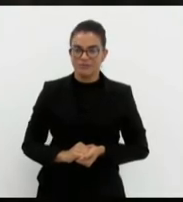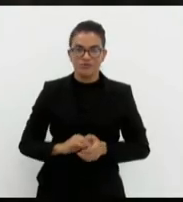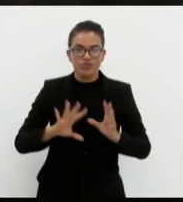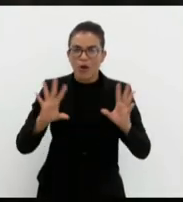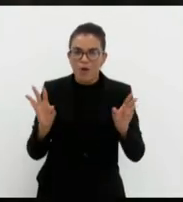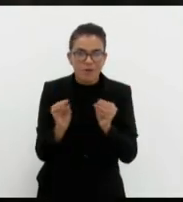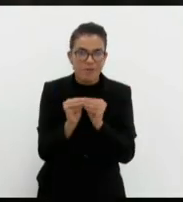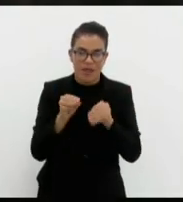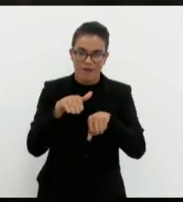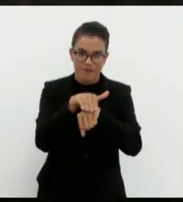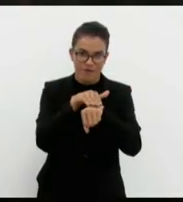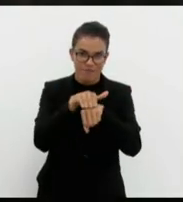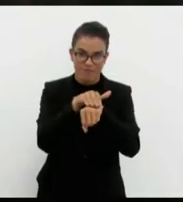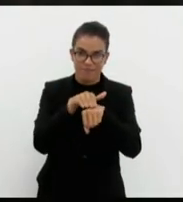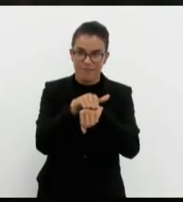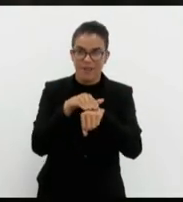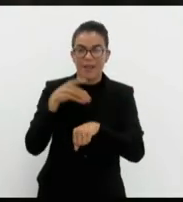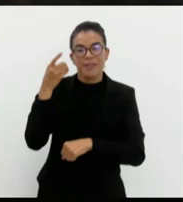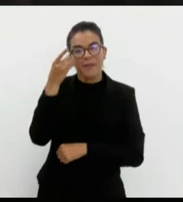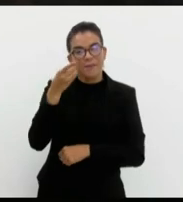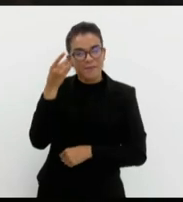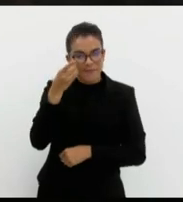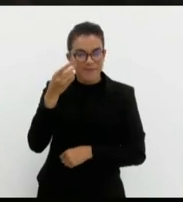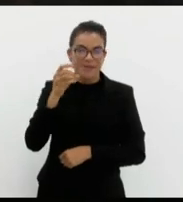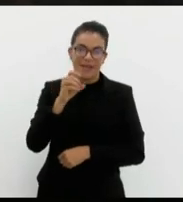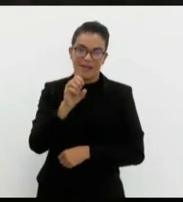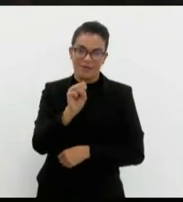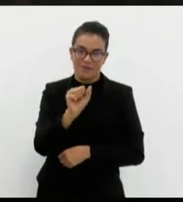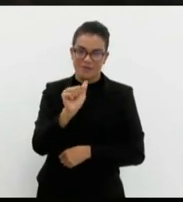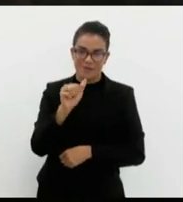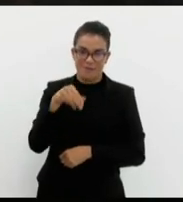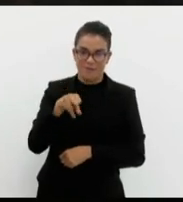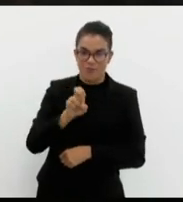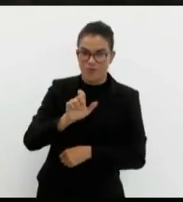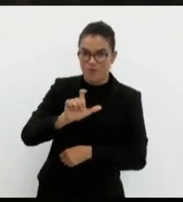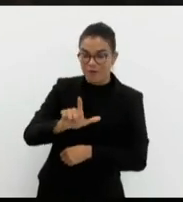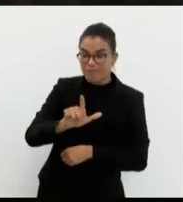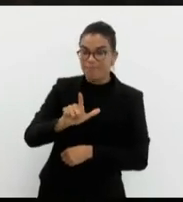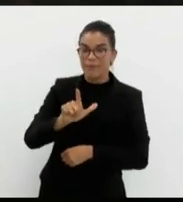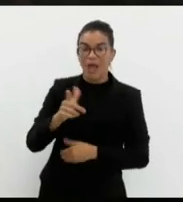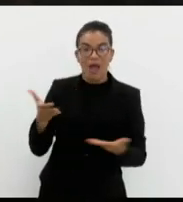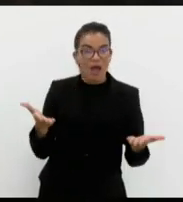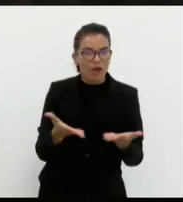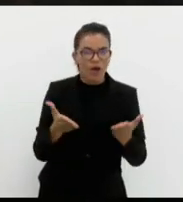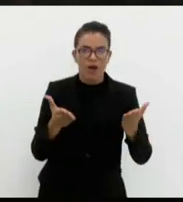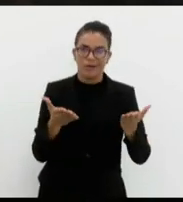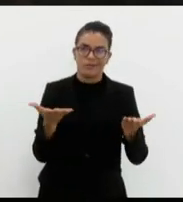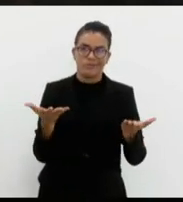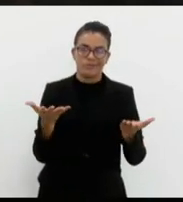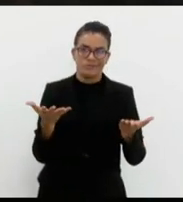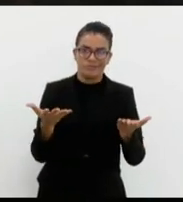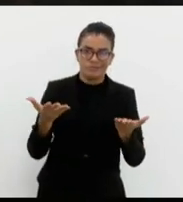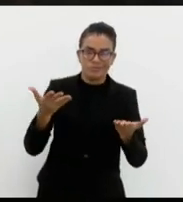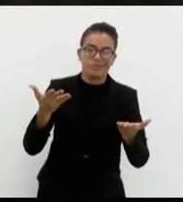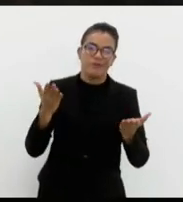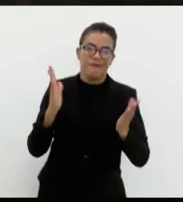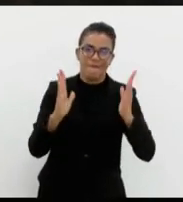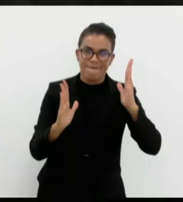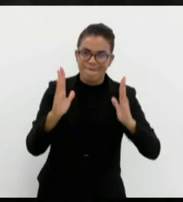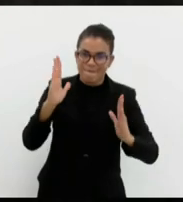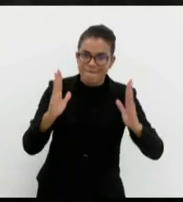comentário. Deputado Samuel Malafaia, os tempos sombrios que nós vivemos,